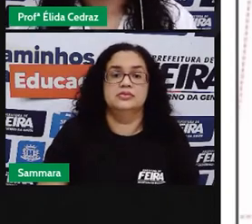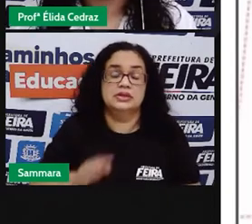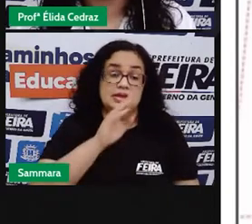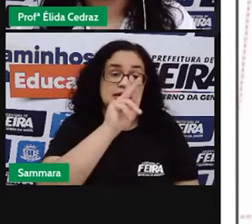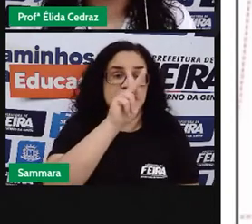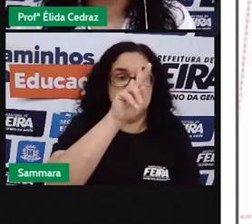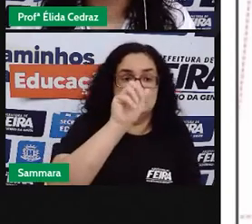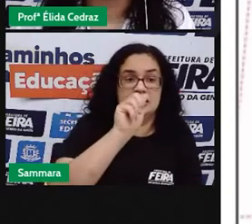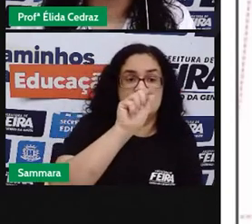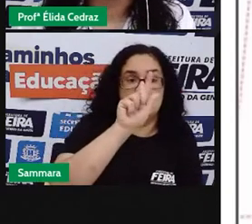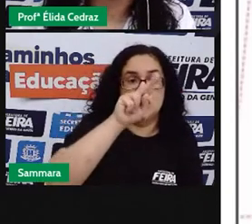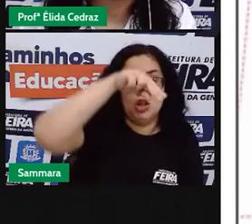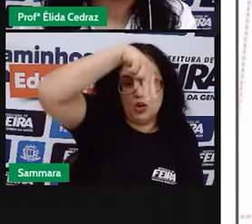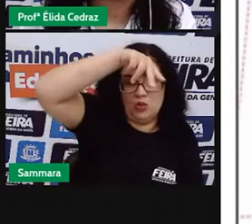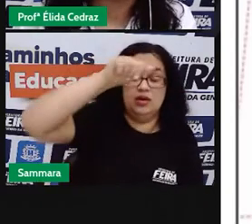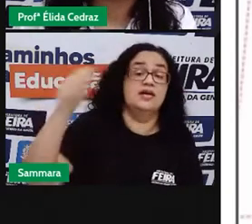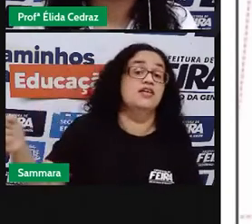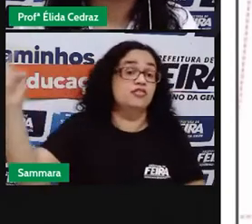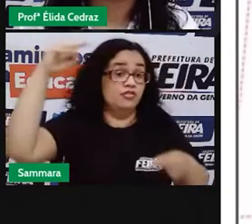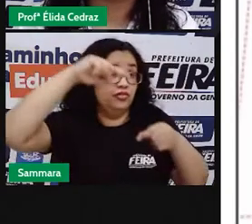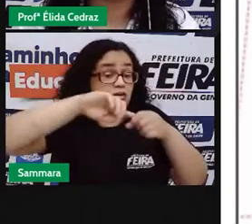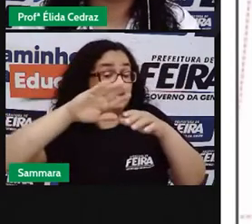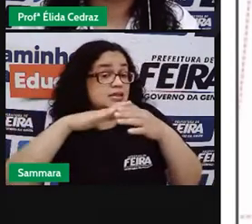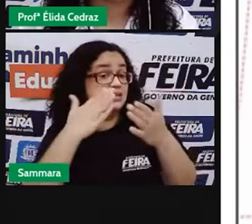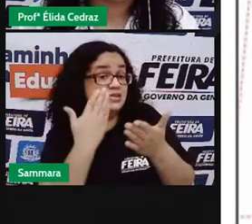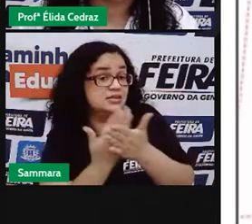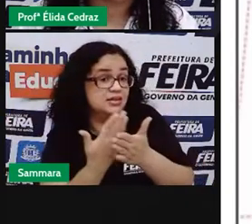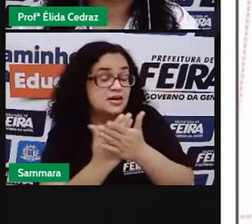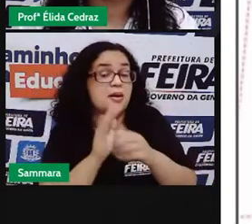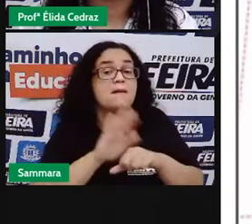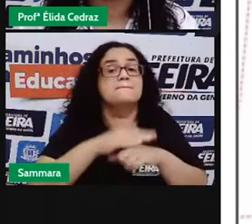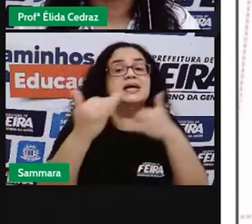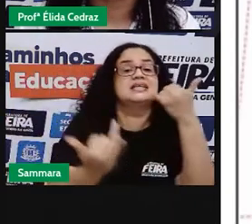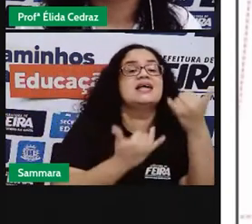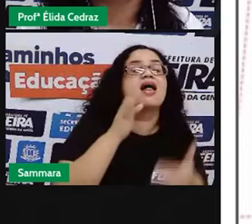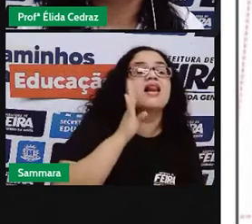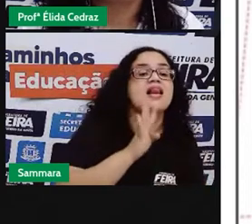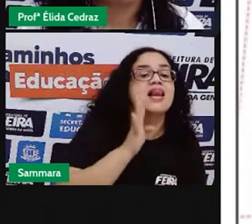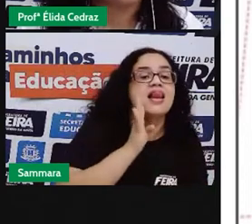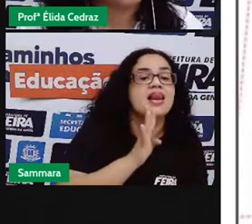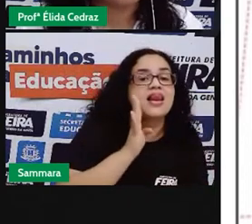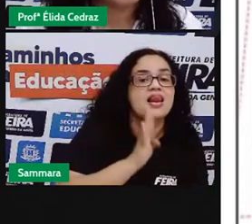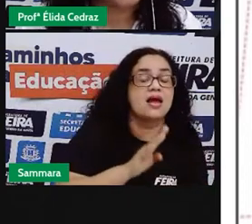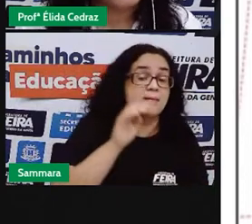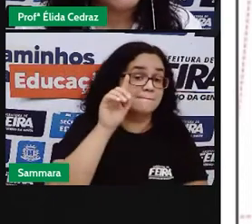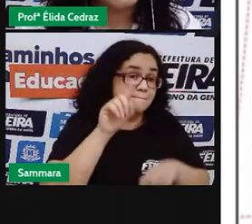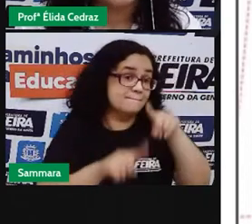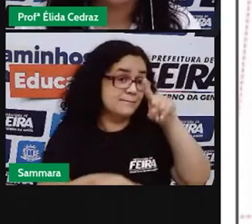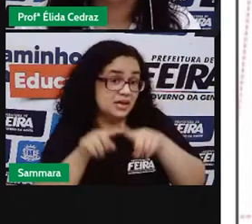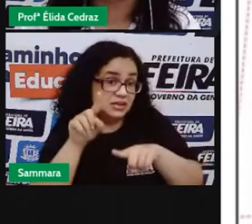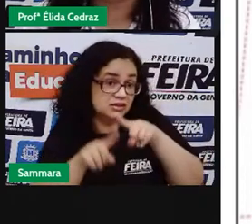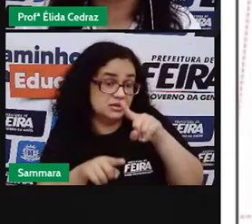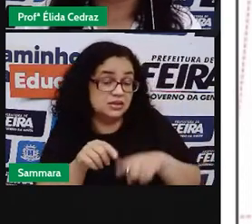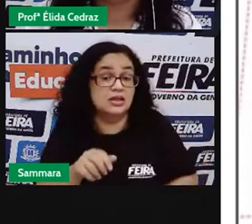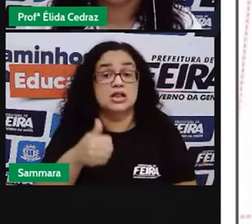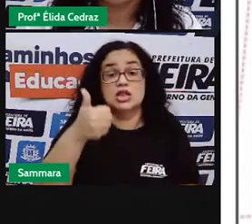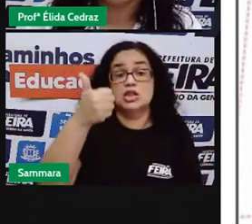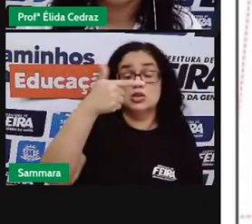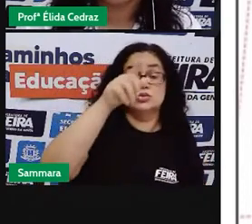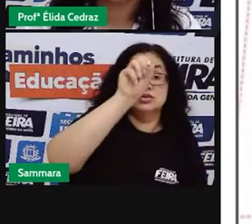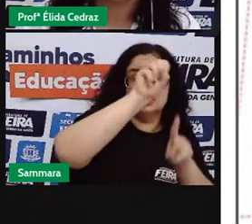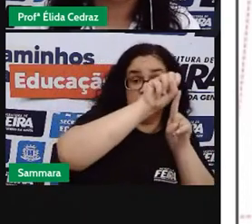Calunga volta às aulas mais divertidas. Material escolar em até